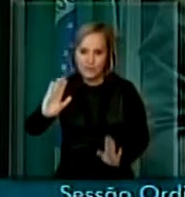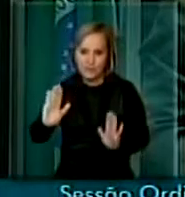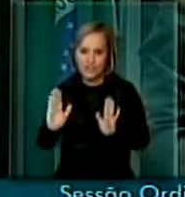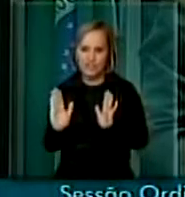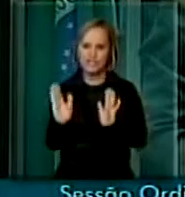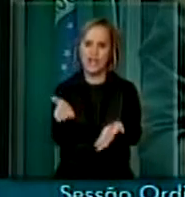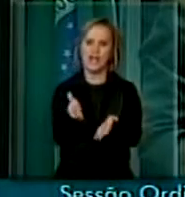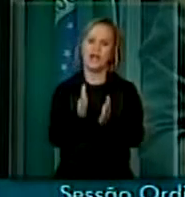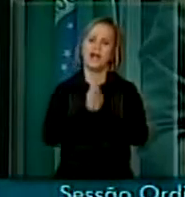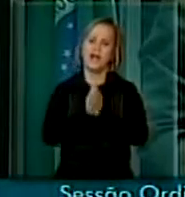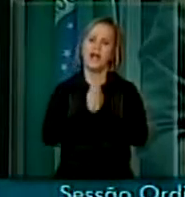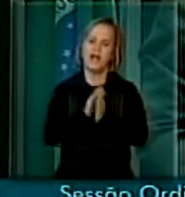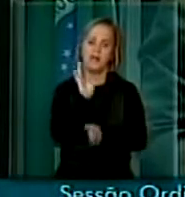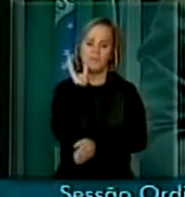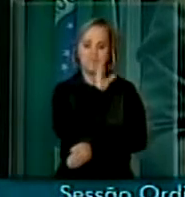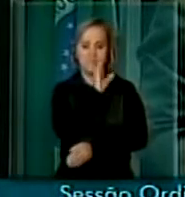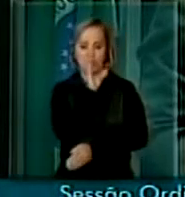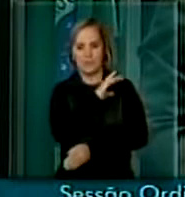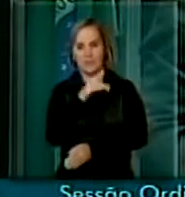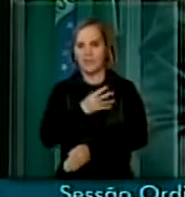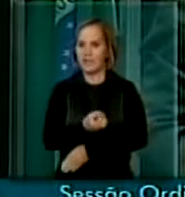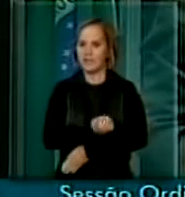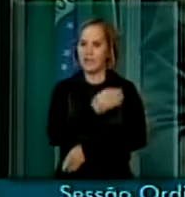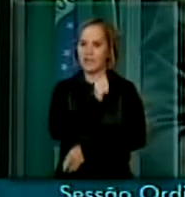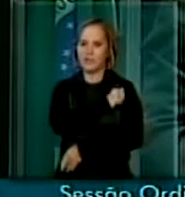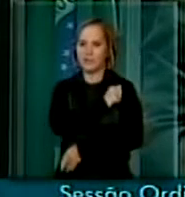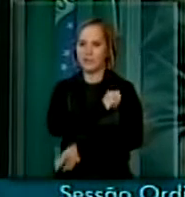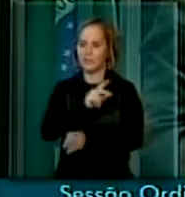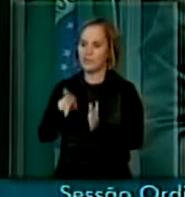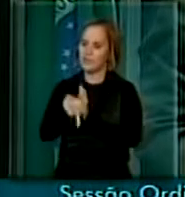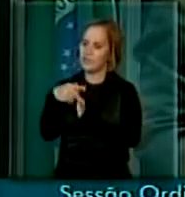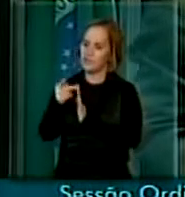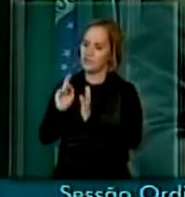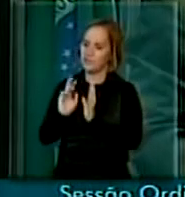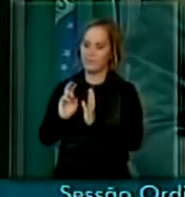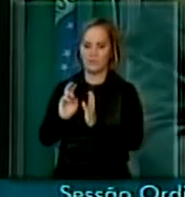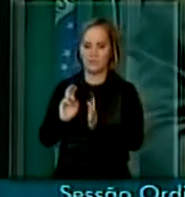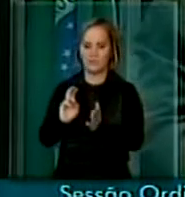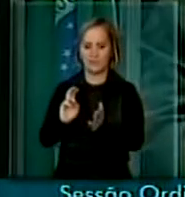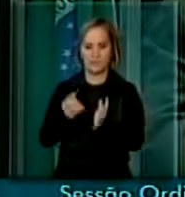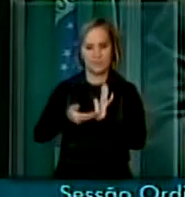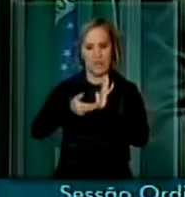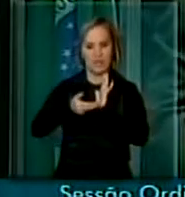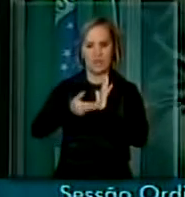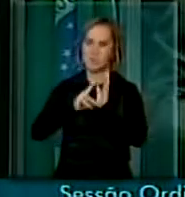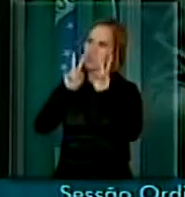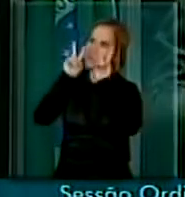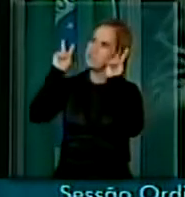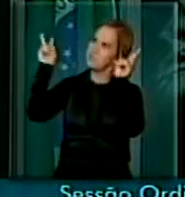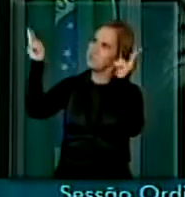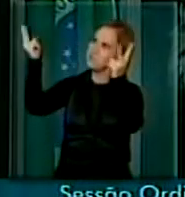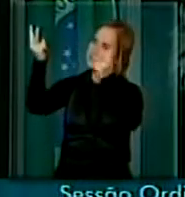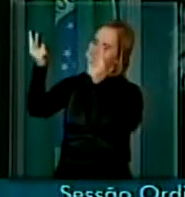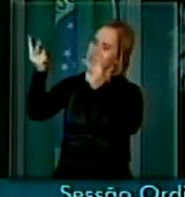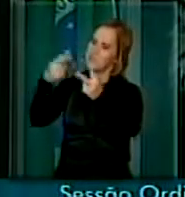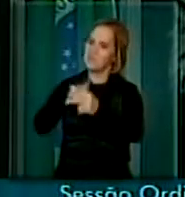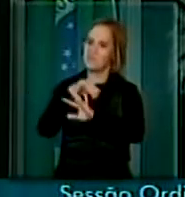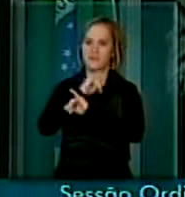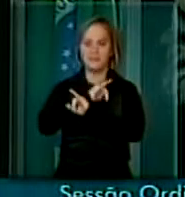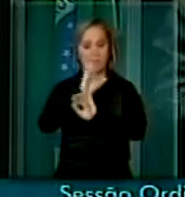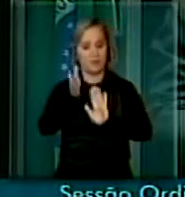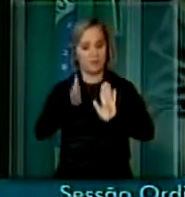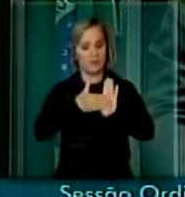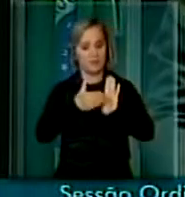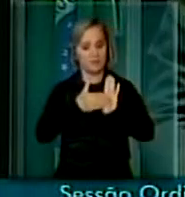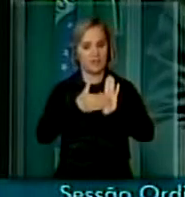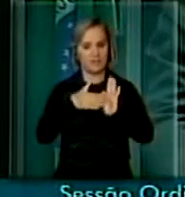dos estudantes que estão aqui nas galerias da casa para dizer que o projeto de minha autoria, que garante que o estudante, que